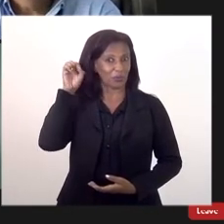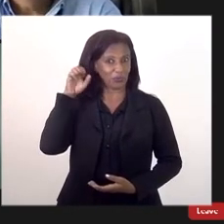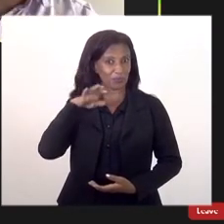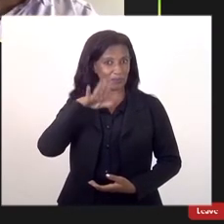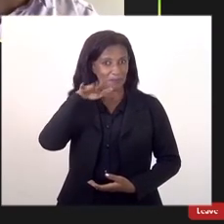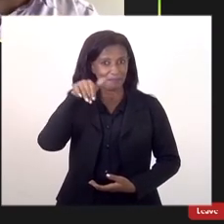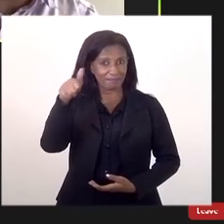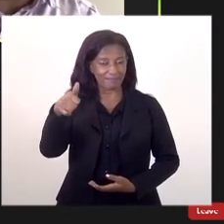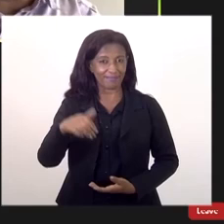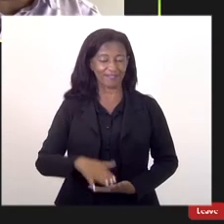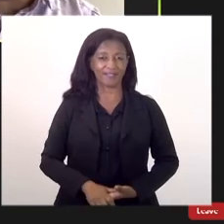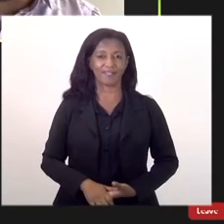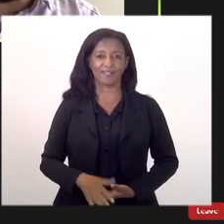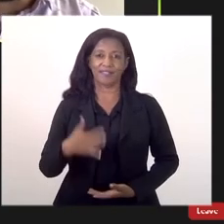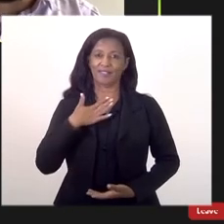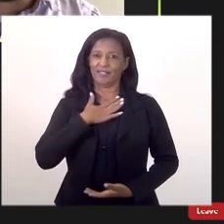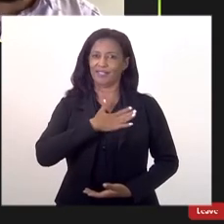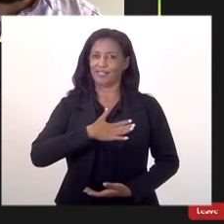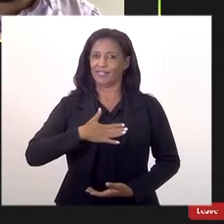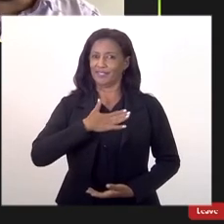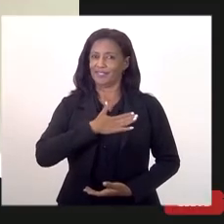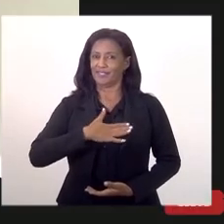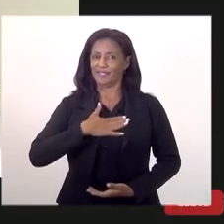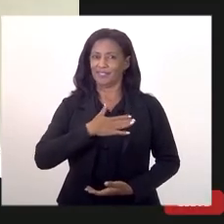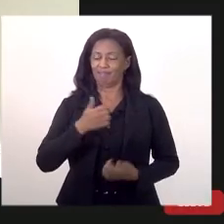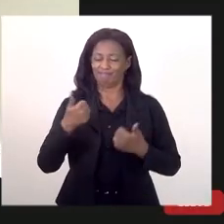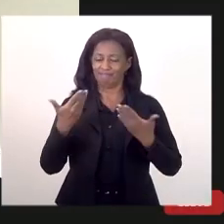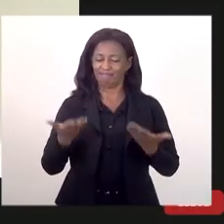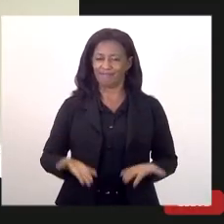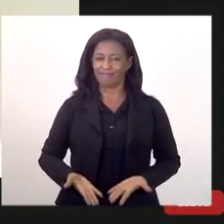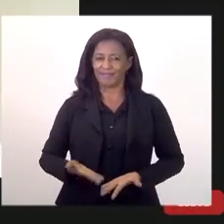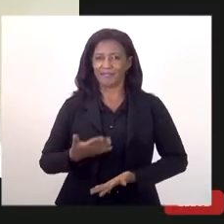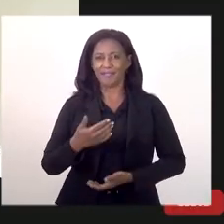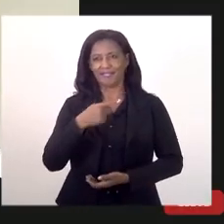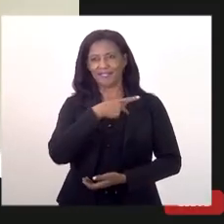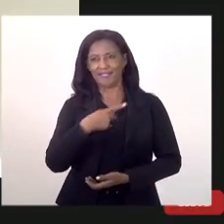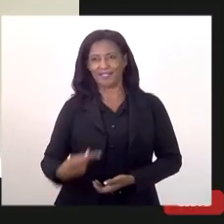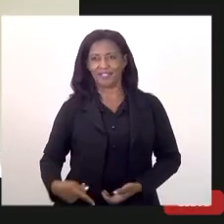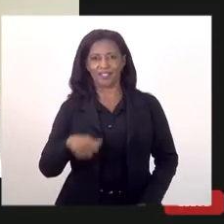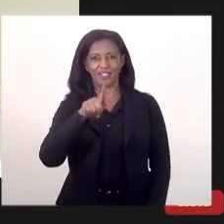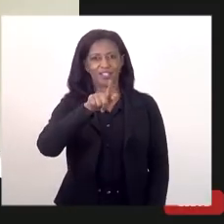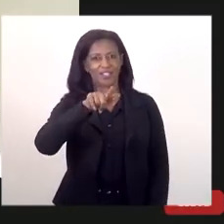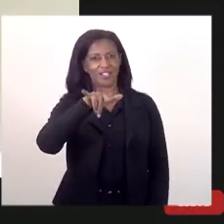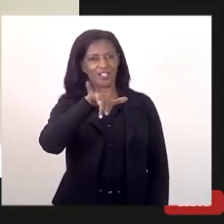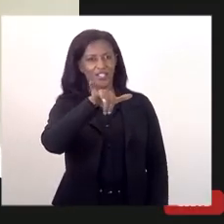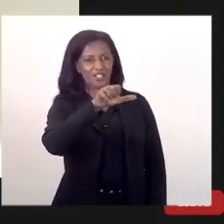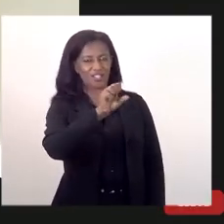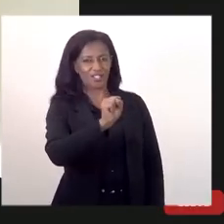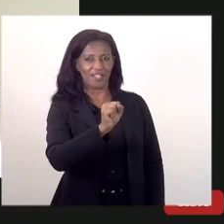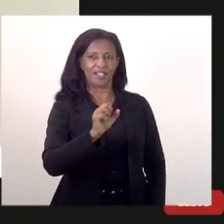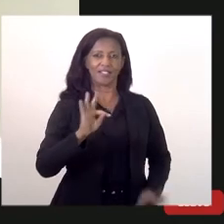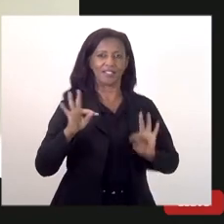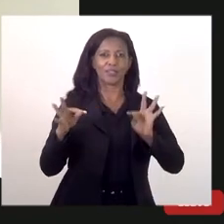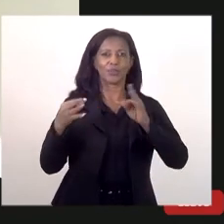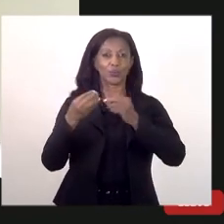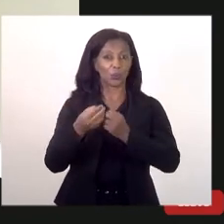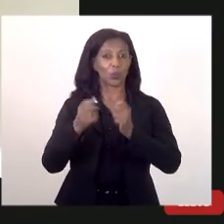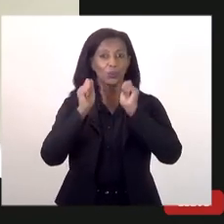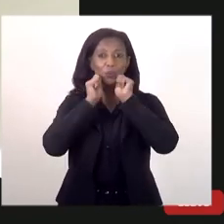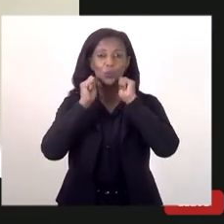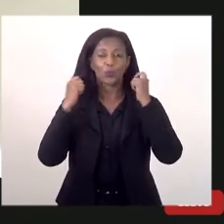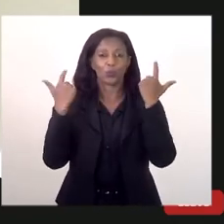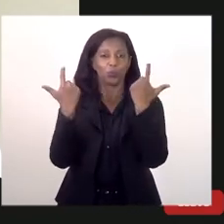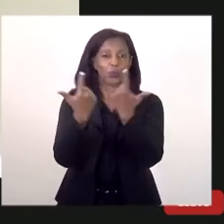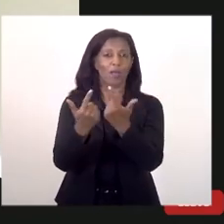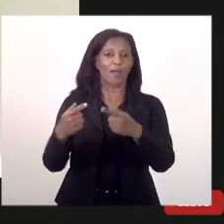que prazer estar aqui com vocês presidente Geisa todos da Assembleia Legislativa e